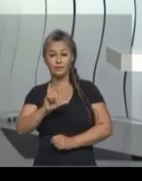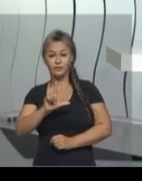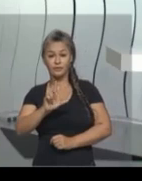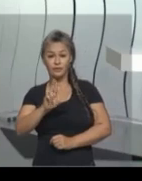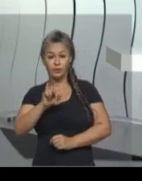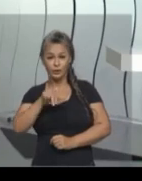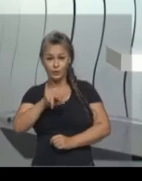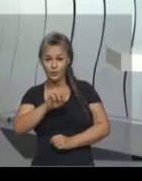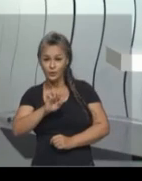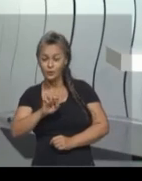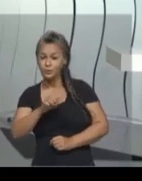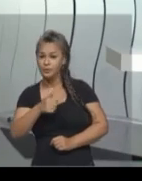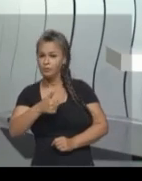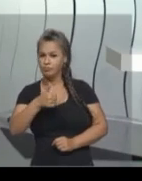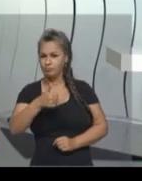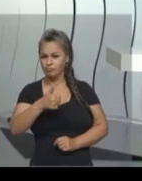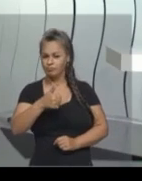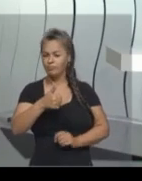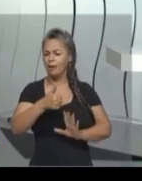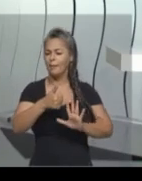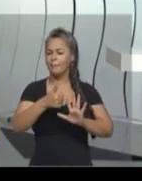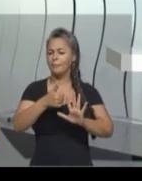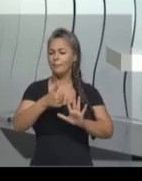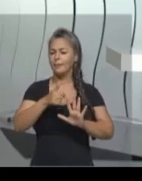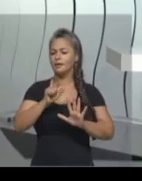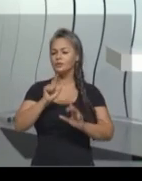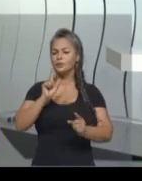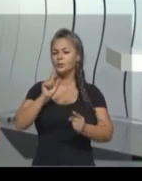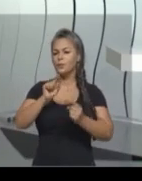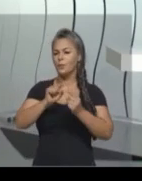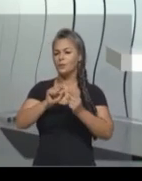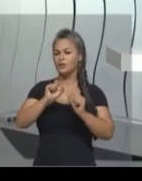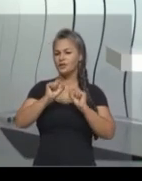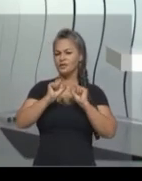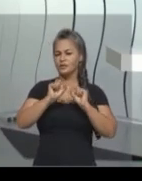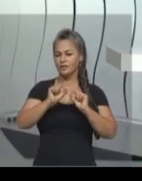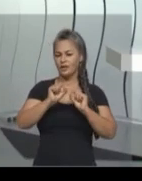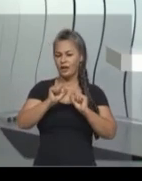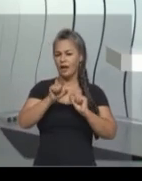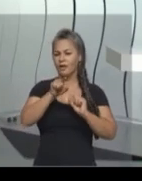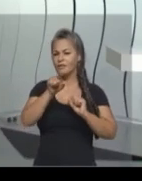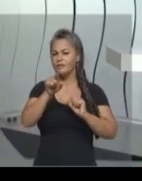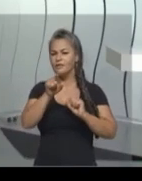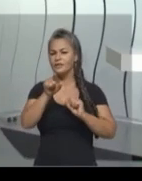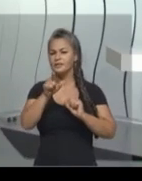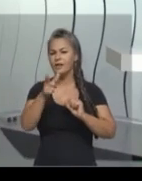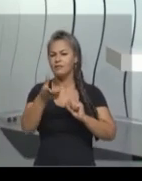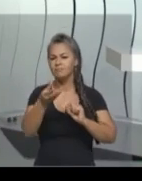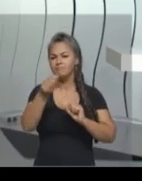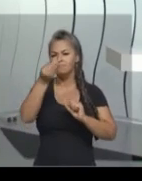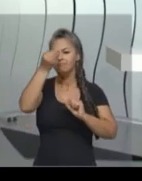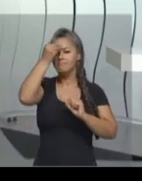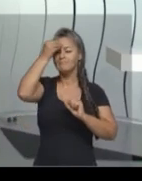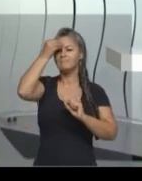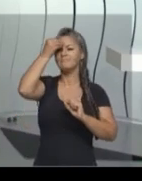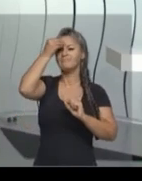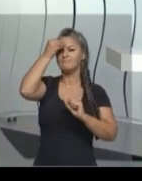se lembre de matérias que você estudou quando estava no segundo ano.